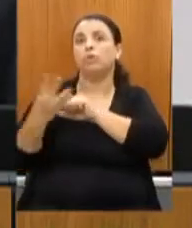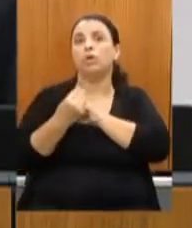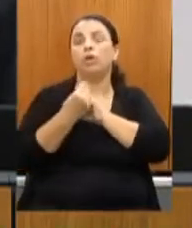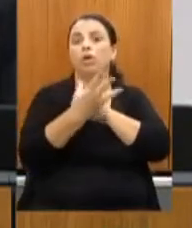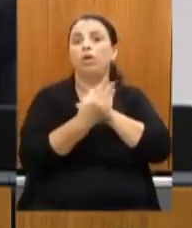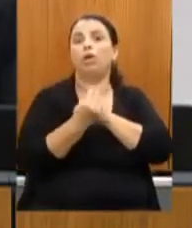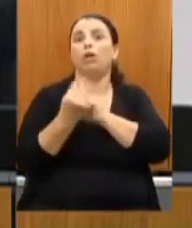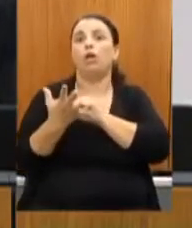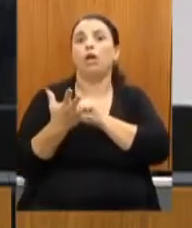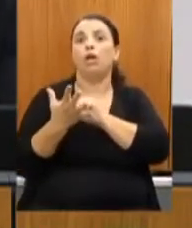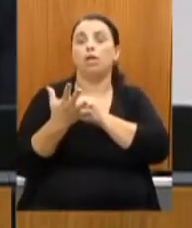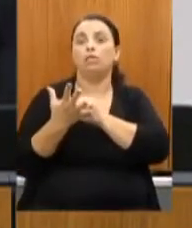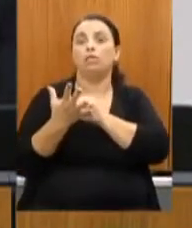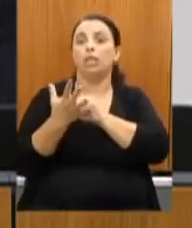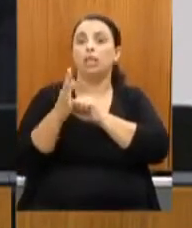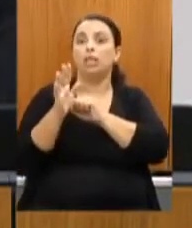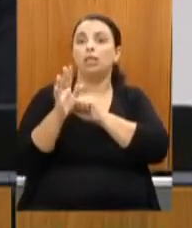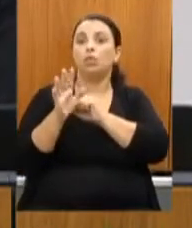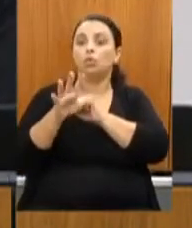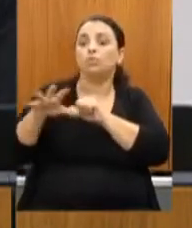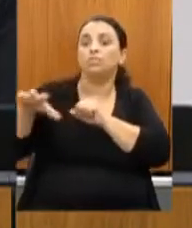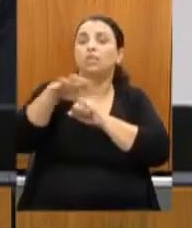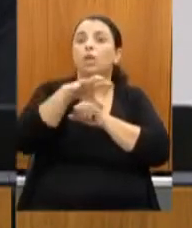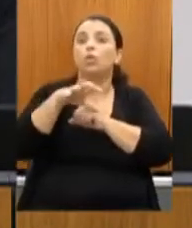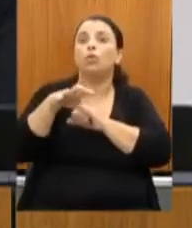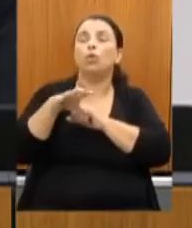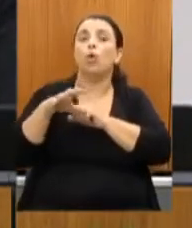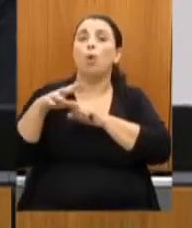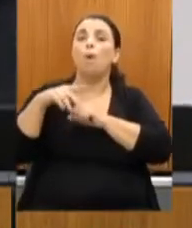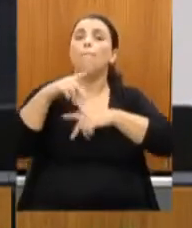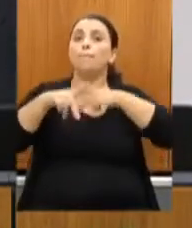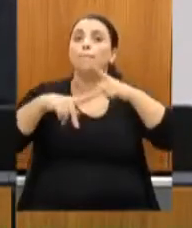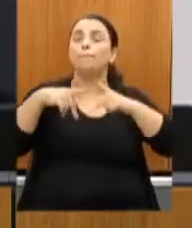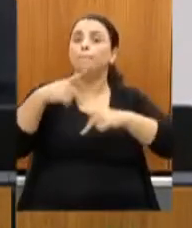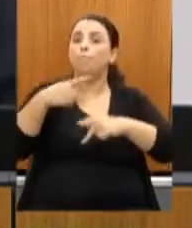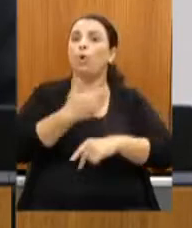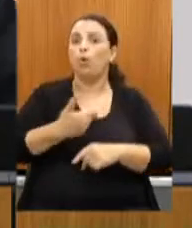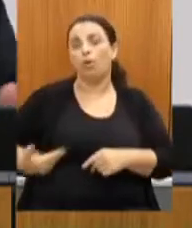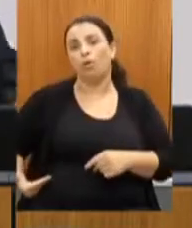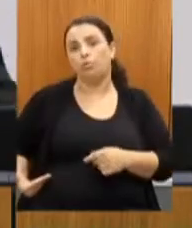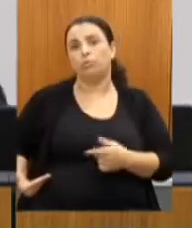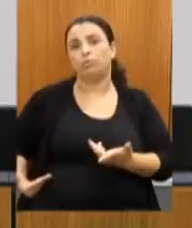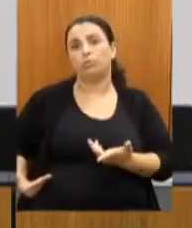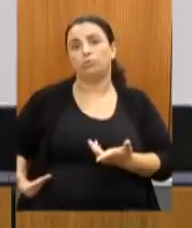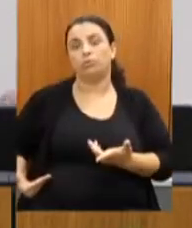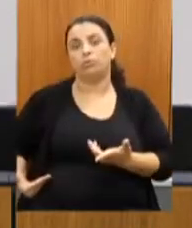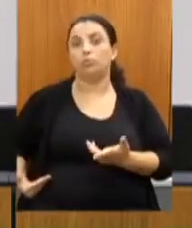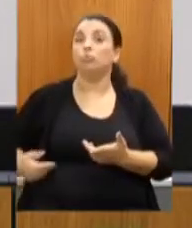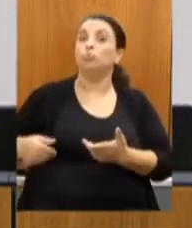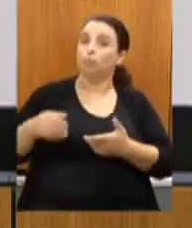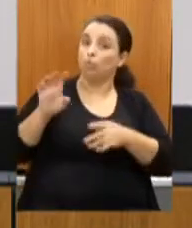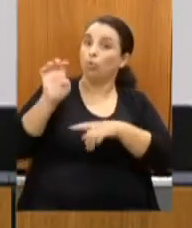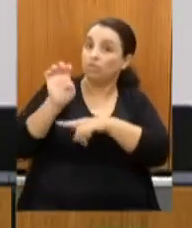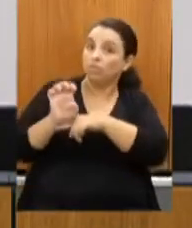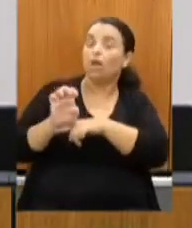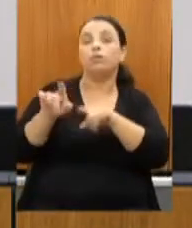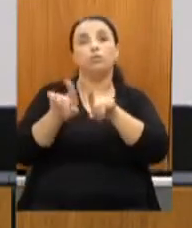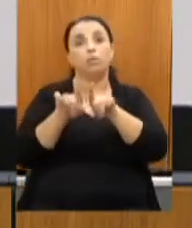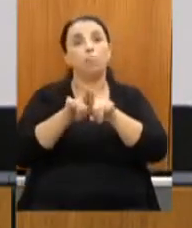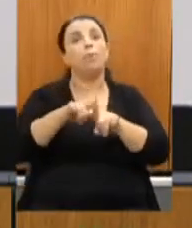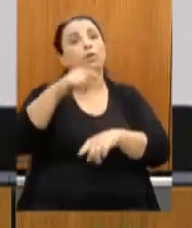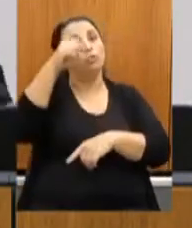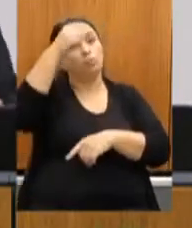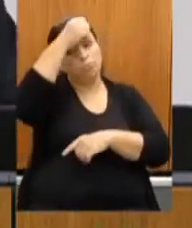setor público, no caso aqui do Estado, no caso dos municípios, e estão sendo tolhidos de